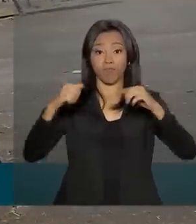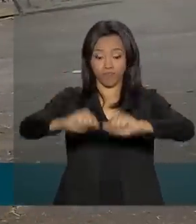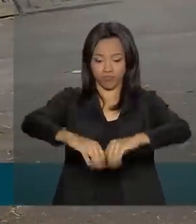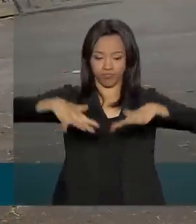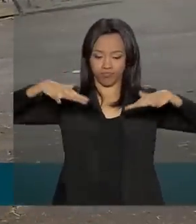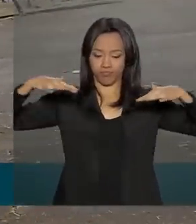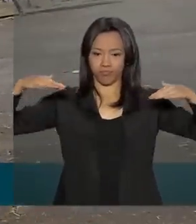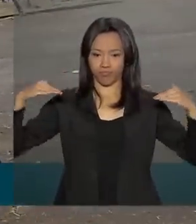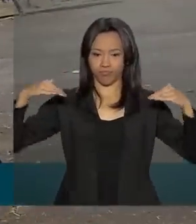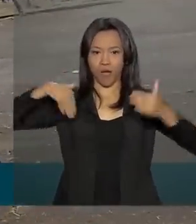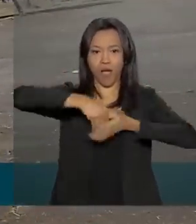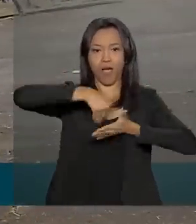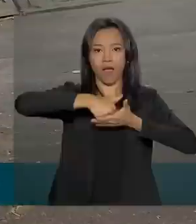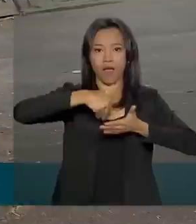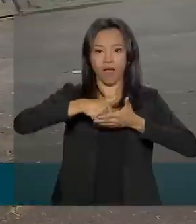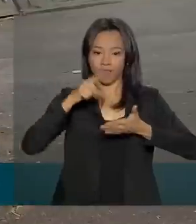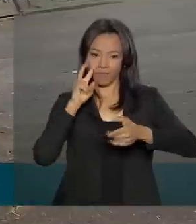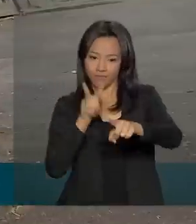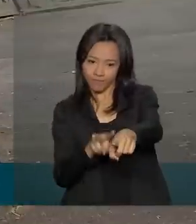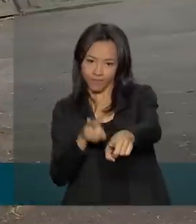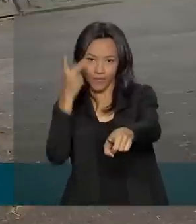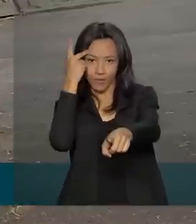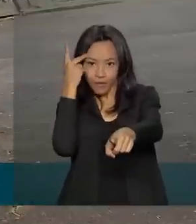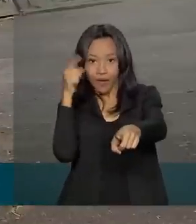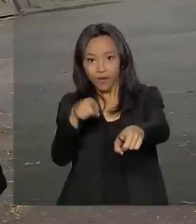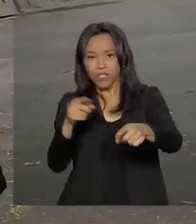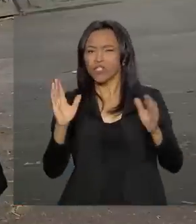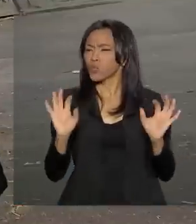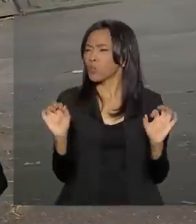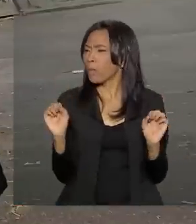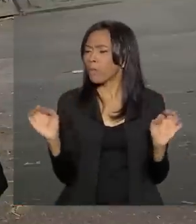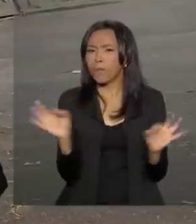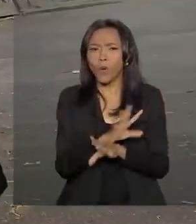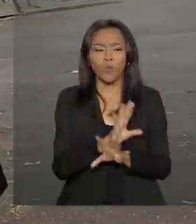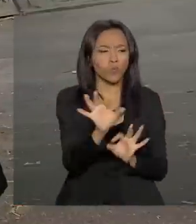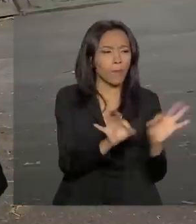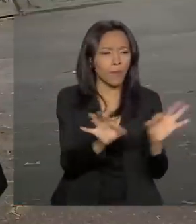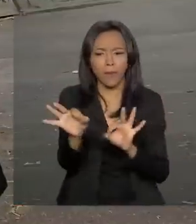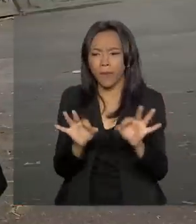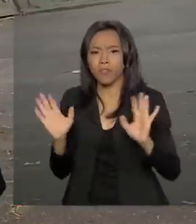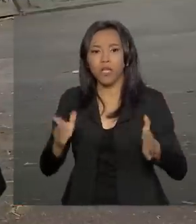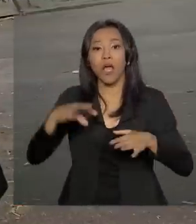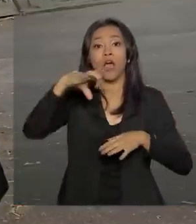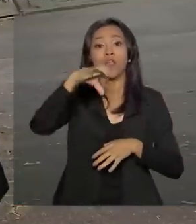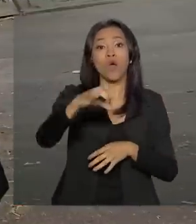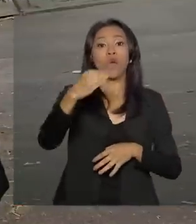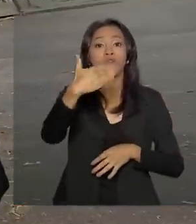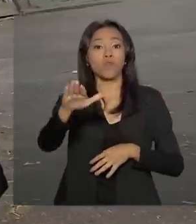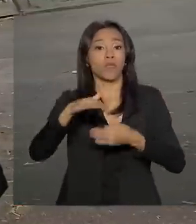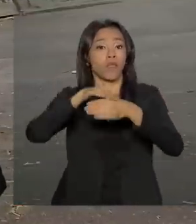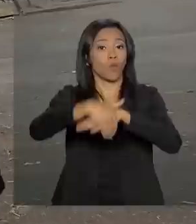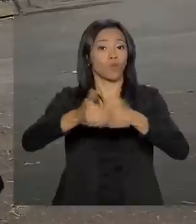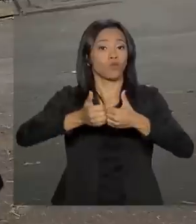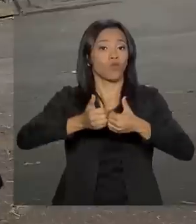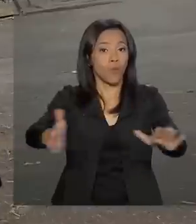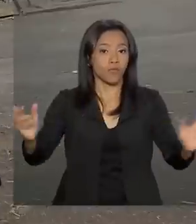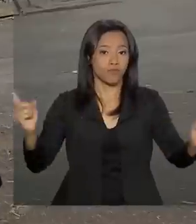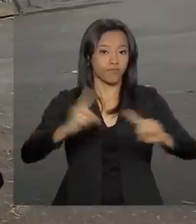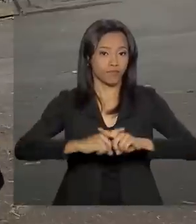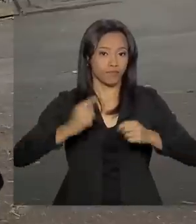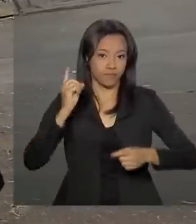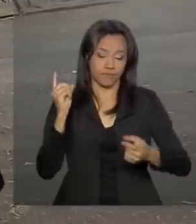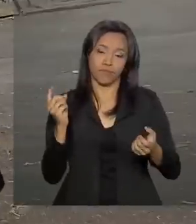praticamente tudo pronto para a partida de abertura hoje, logo mais às nove e meia da noite. Ao longo desses 24